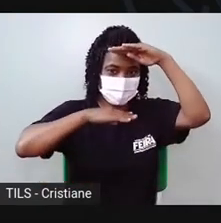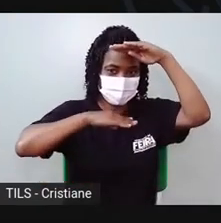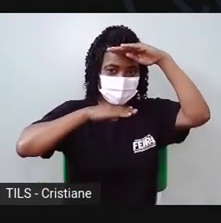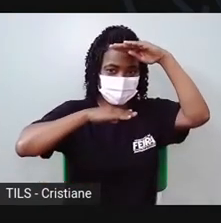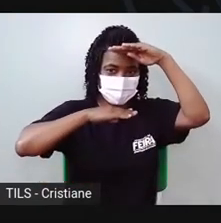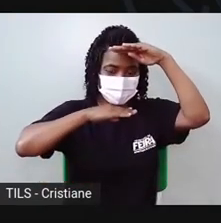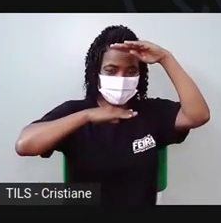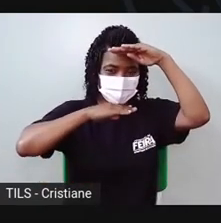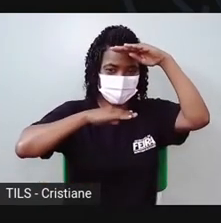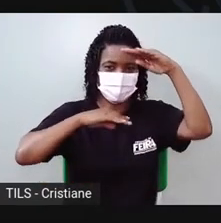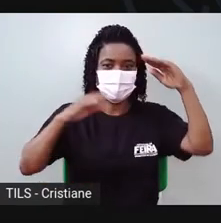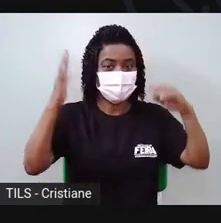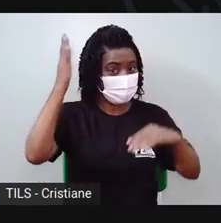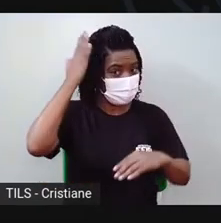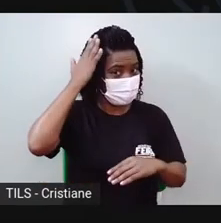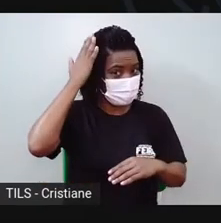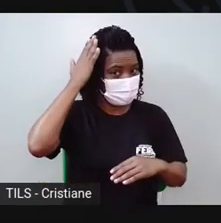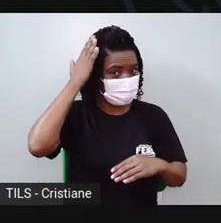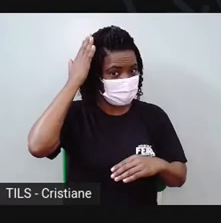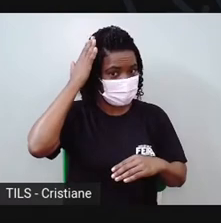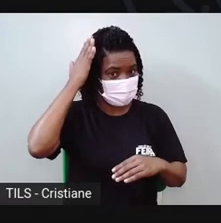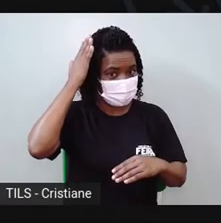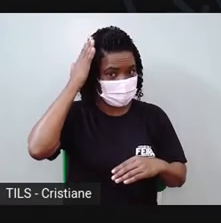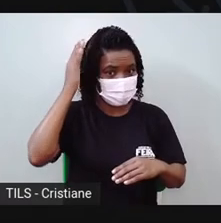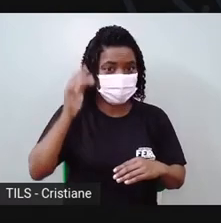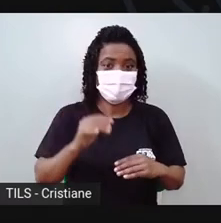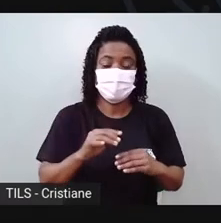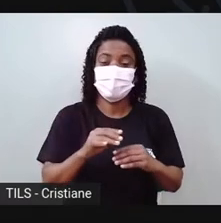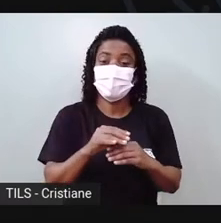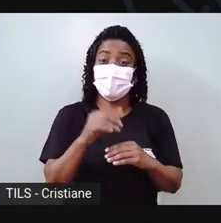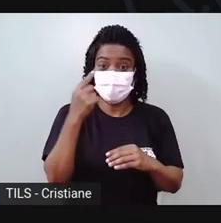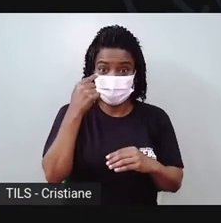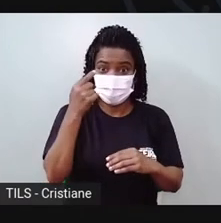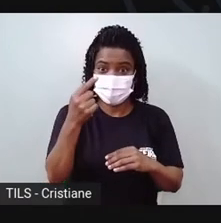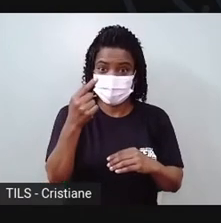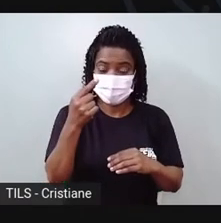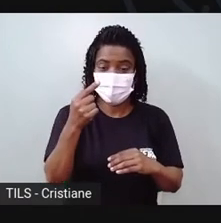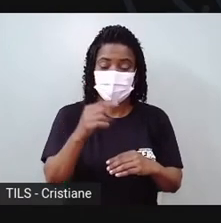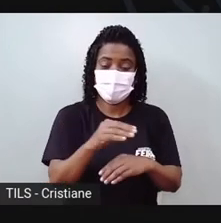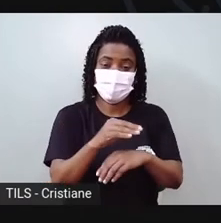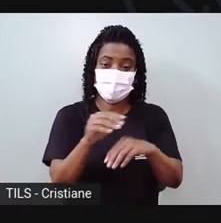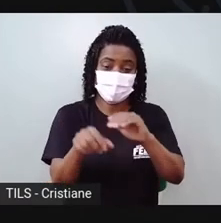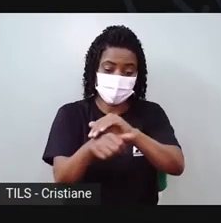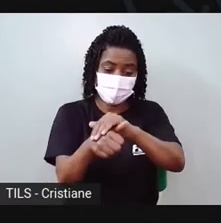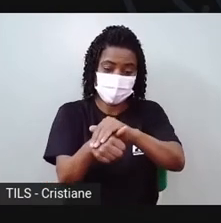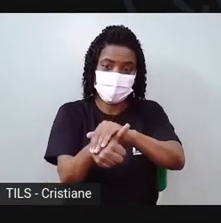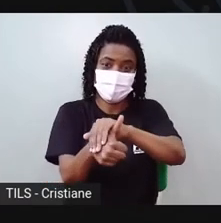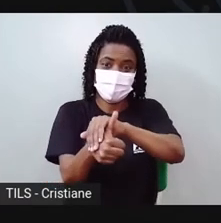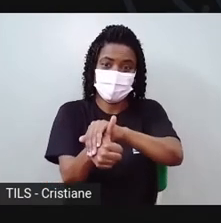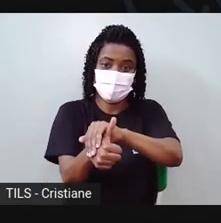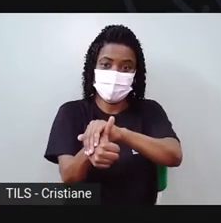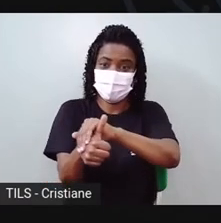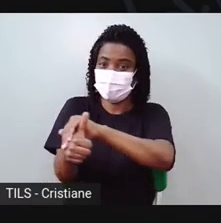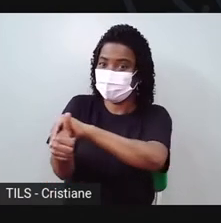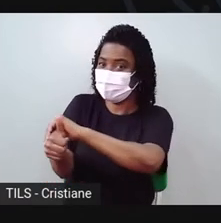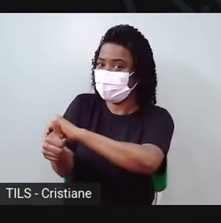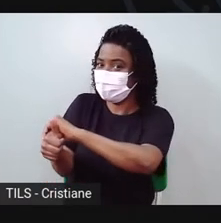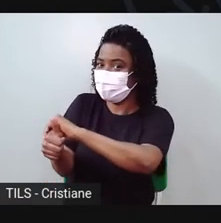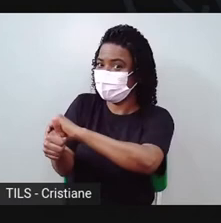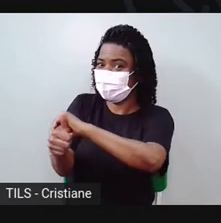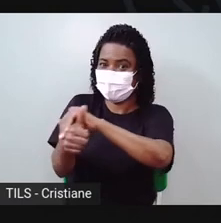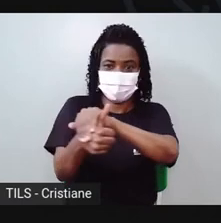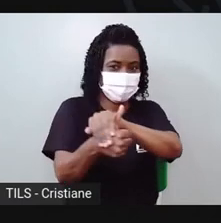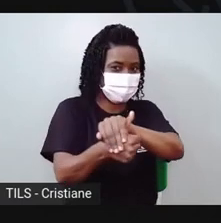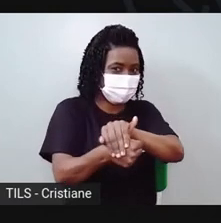Ela tem uma cabecinha lá para cima e a carinha dela é assim, tipo um